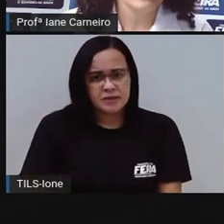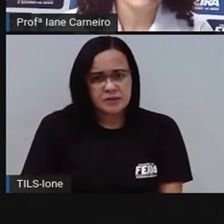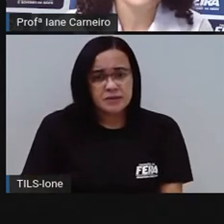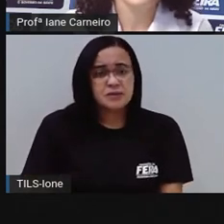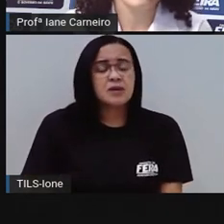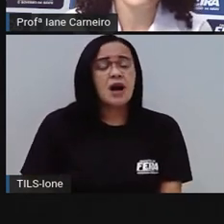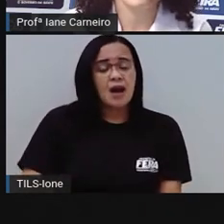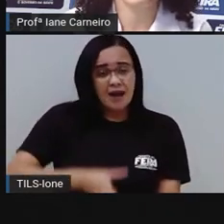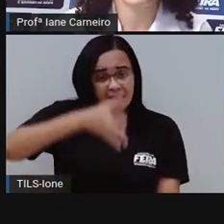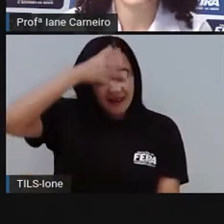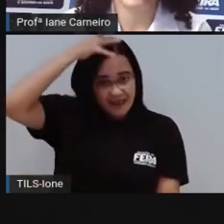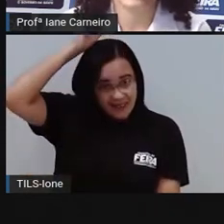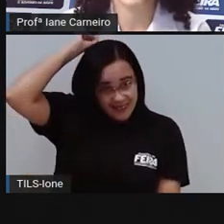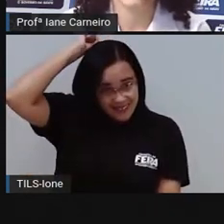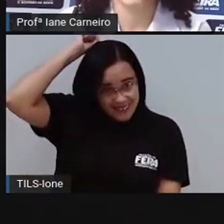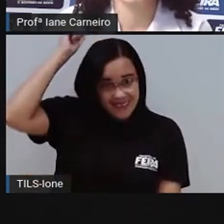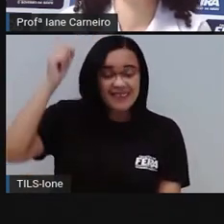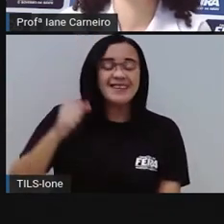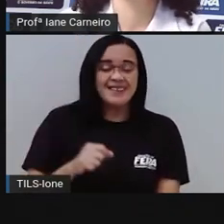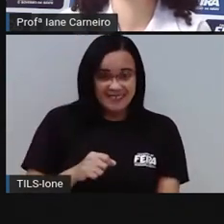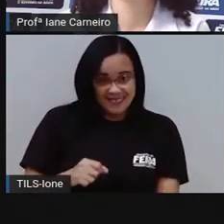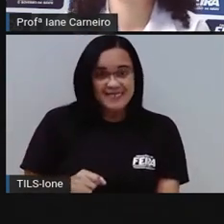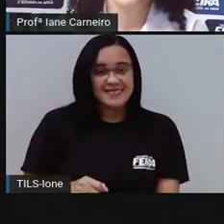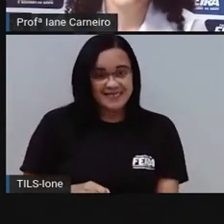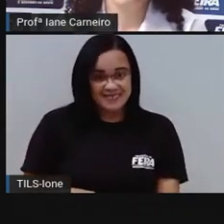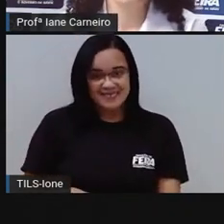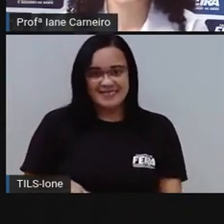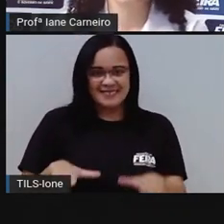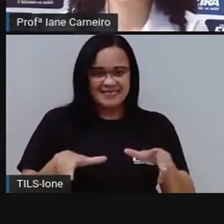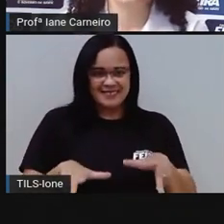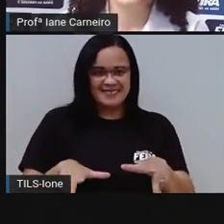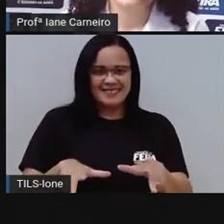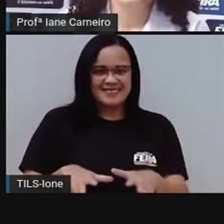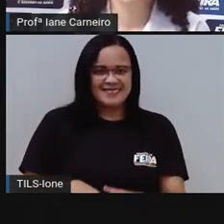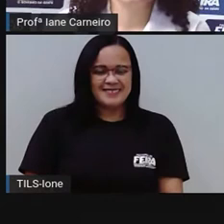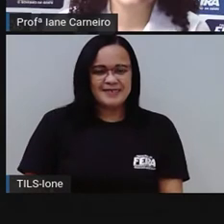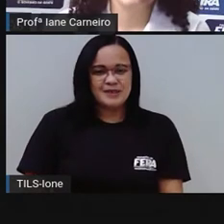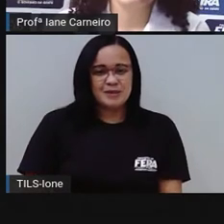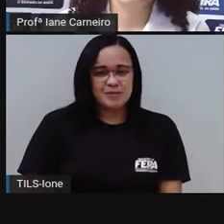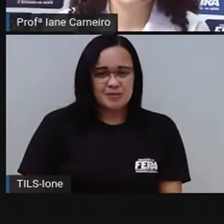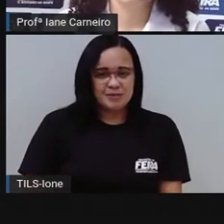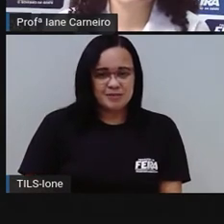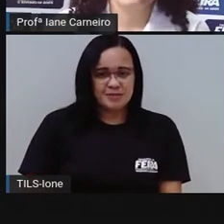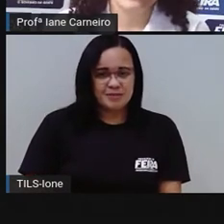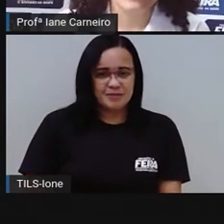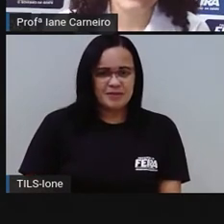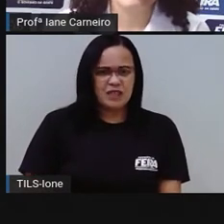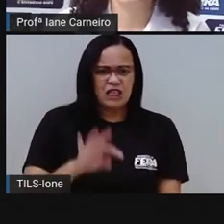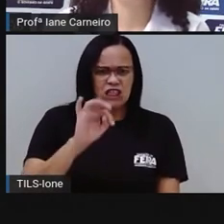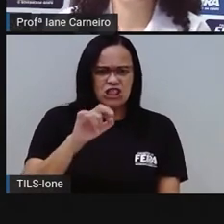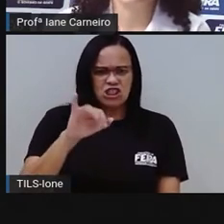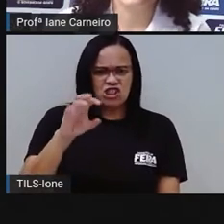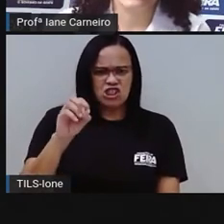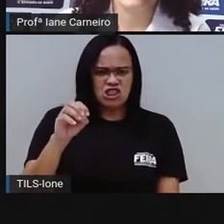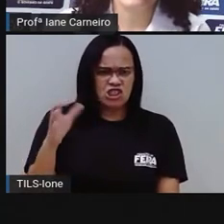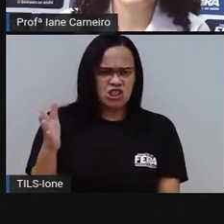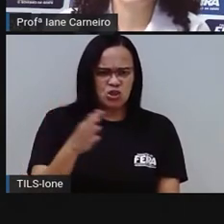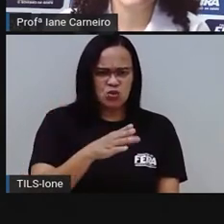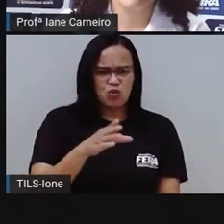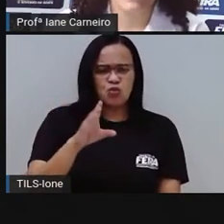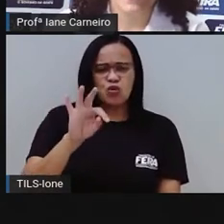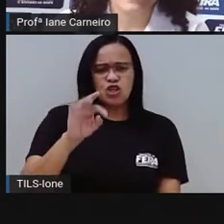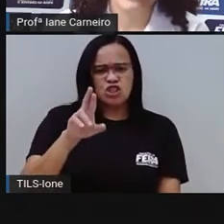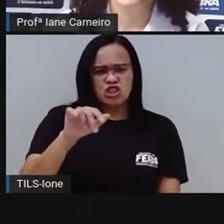a galinha, né? Ela cacareja. O próximo. Tico, tirico, tico. Não tem pena,